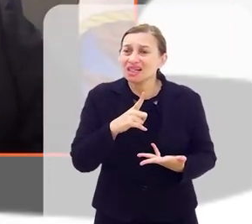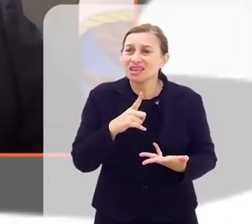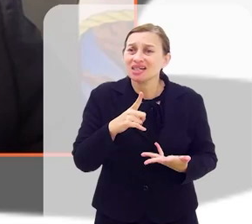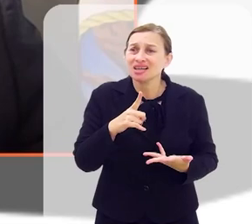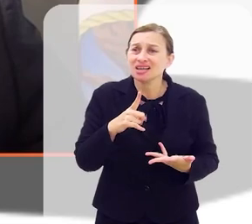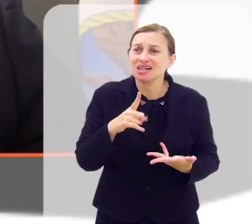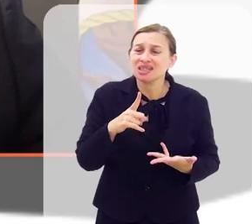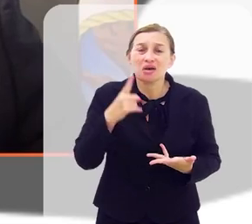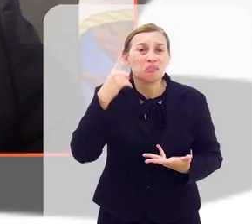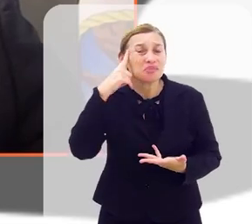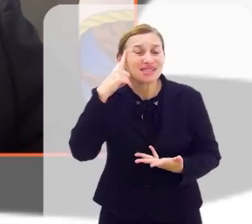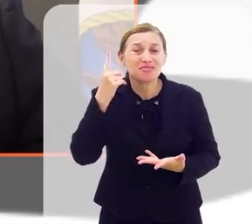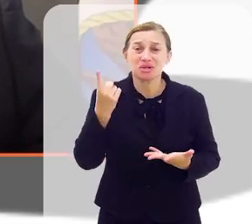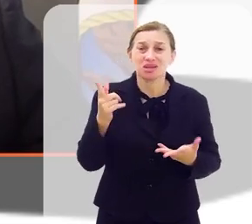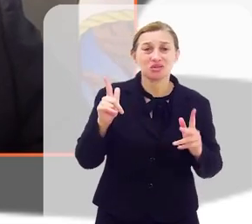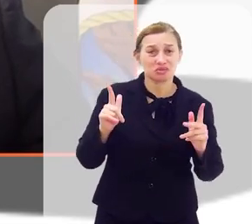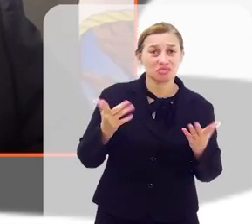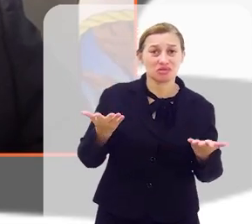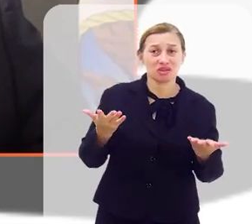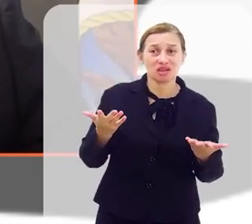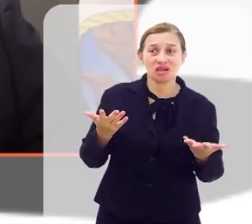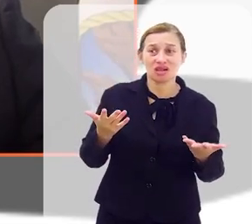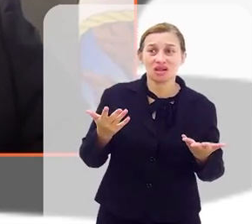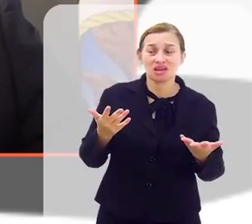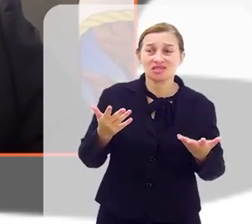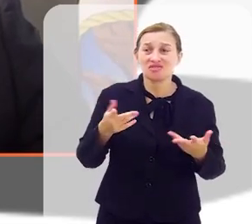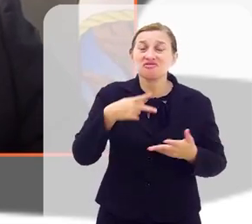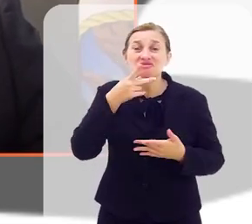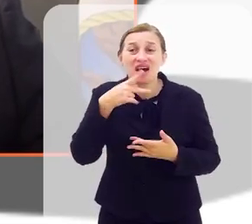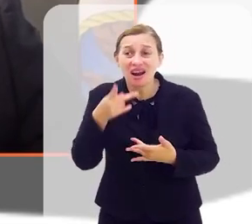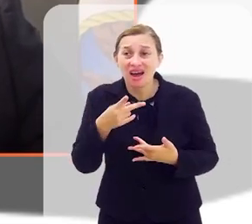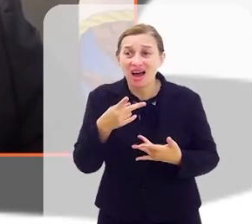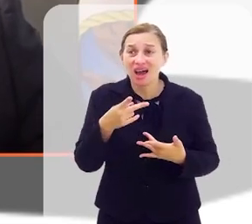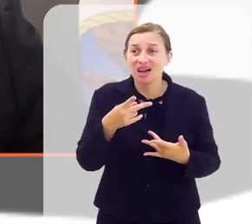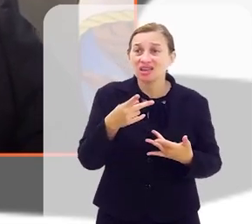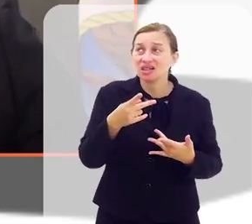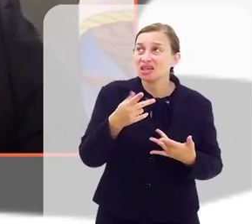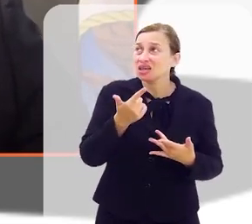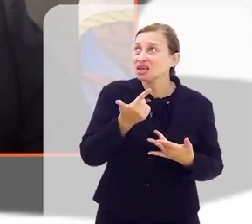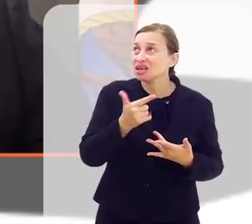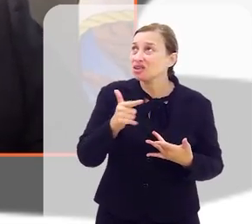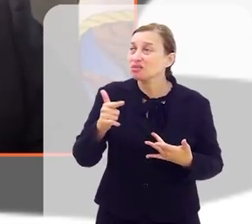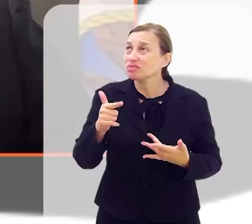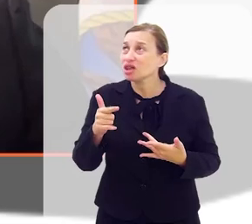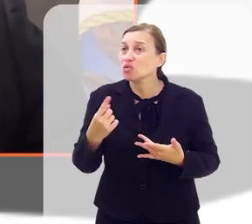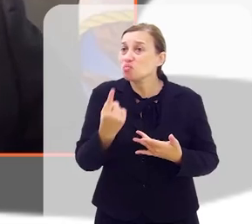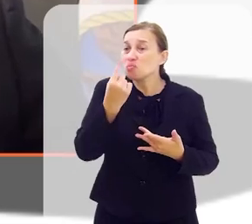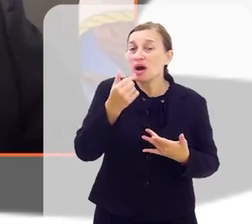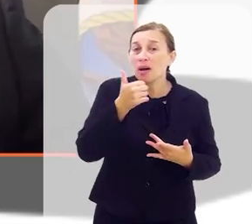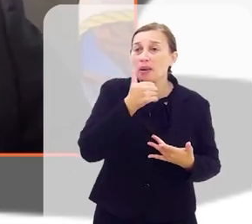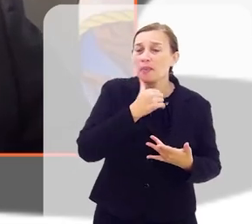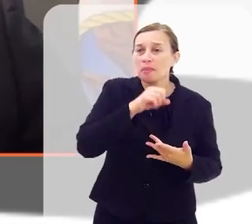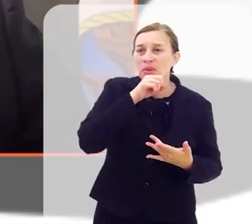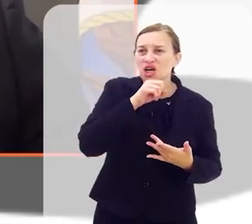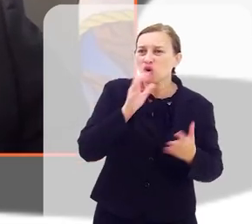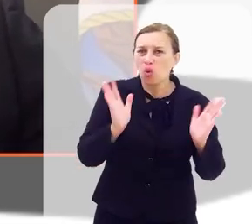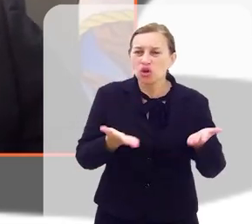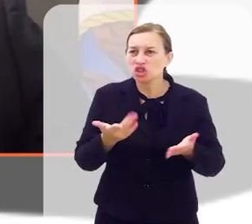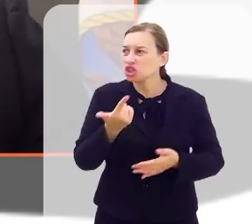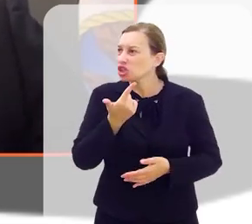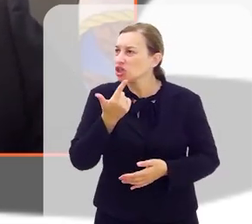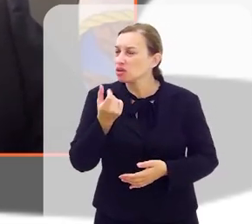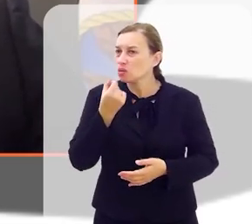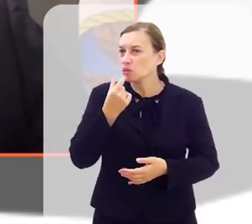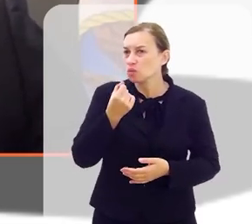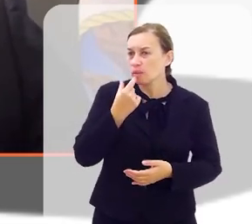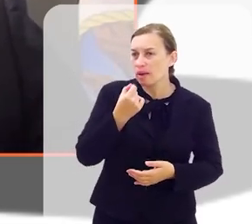pensamento, essa forma de expressar e dizer que não existe hoje uma mãe que não toma revotrio